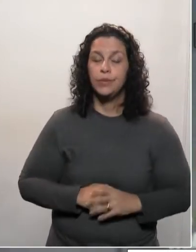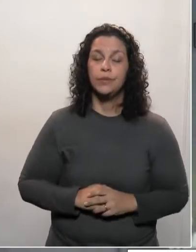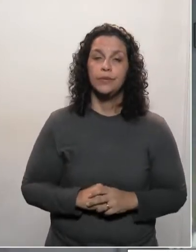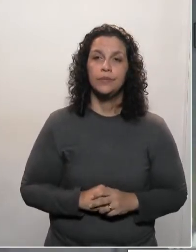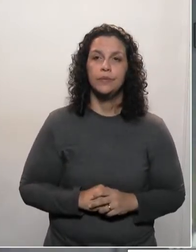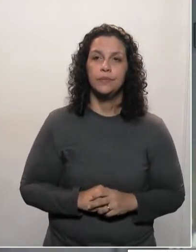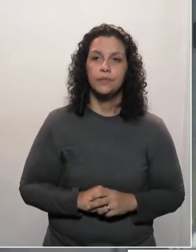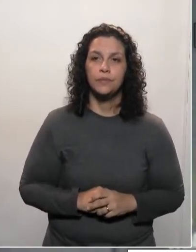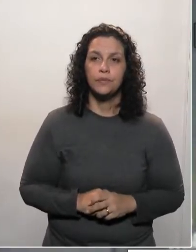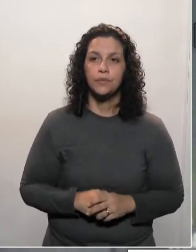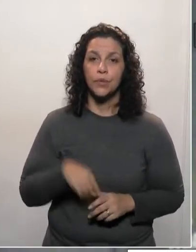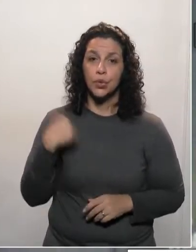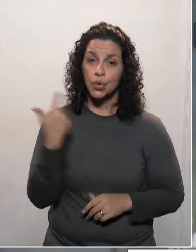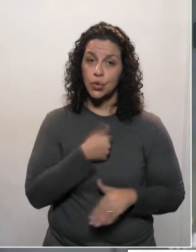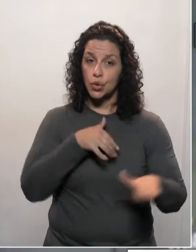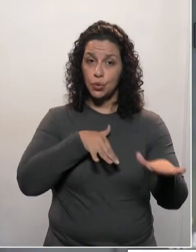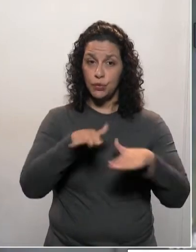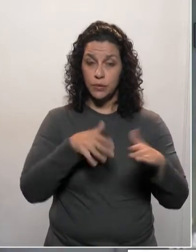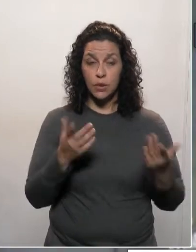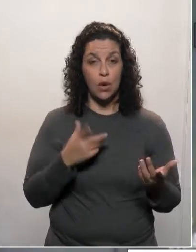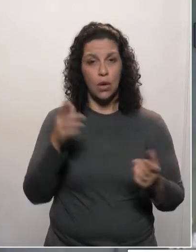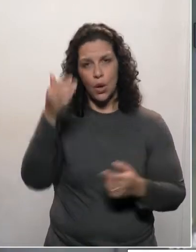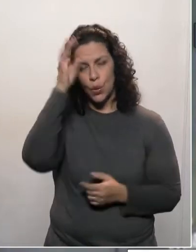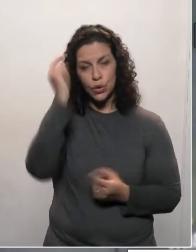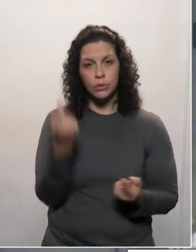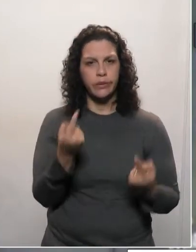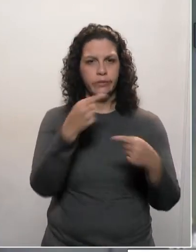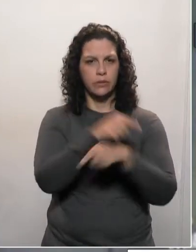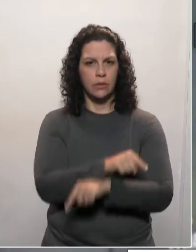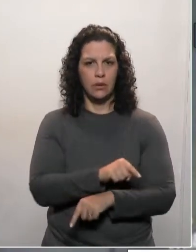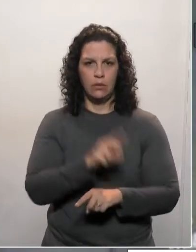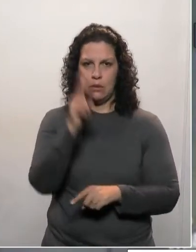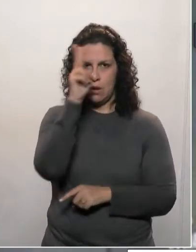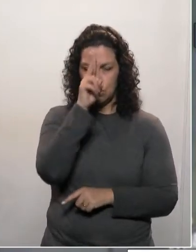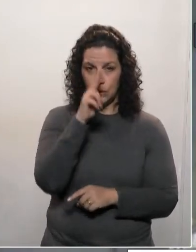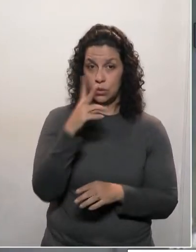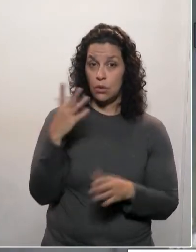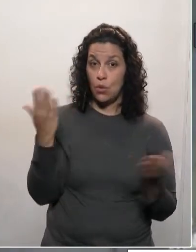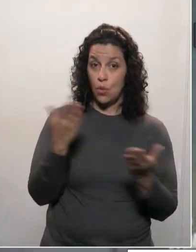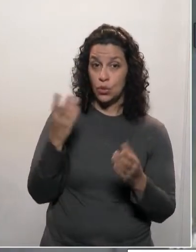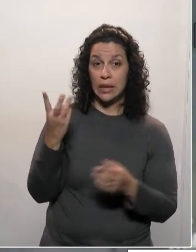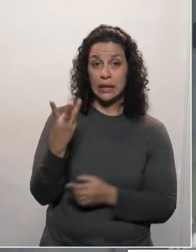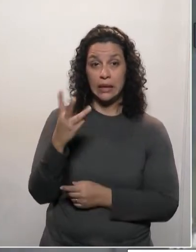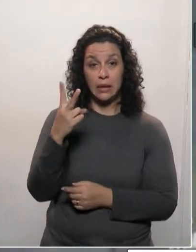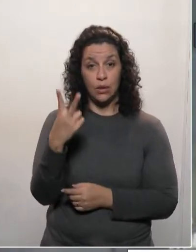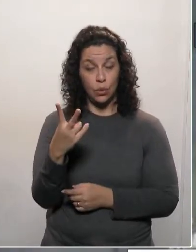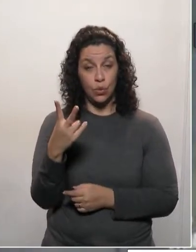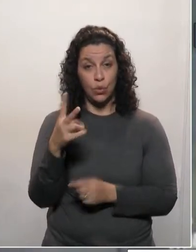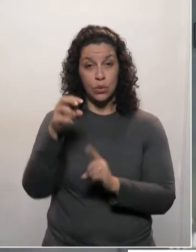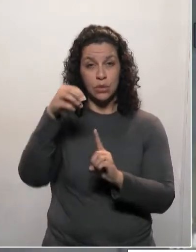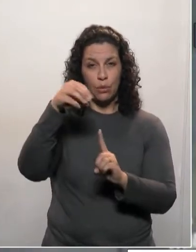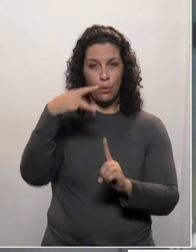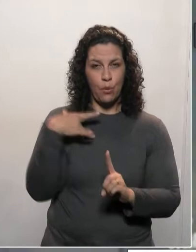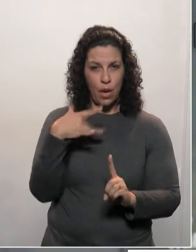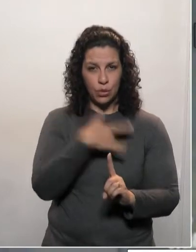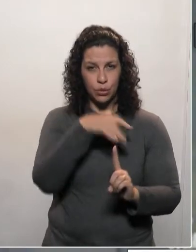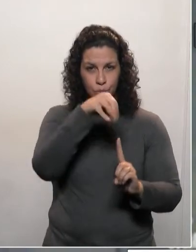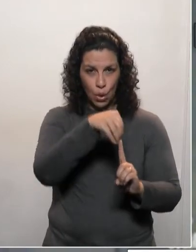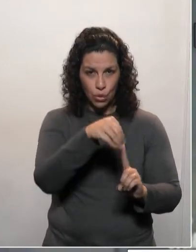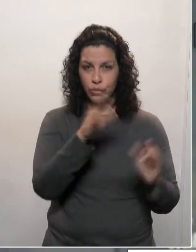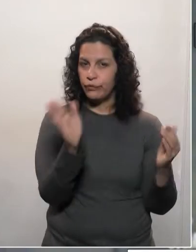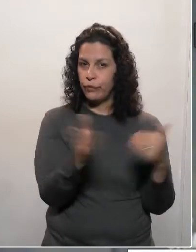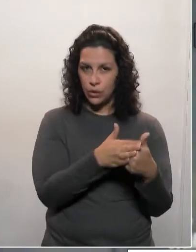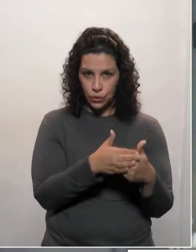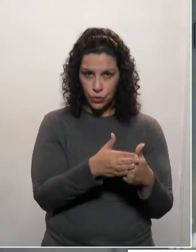mobilização, está na contramão da história. Curitiba fechou 32 unidades básicas de saúde, faz com que as